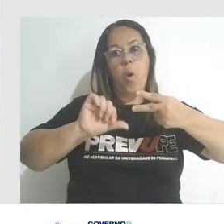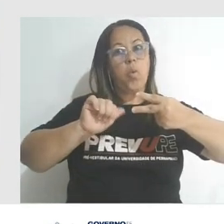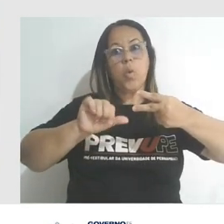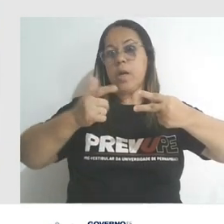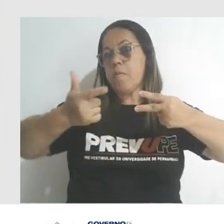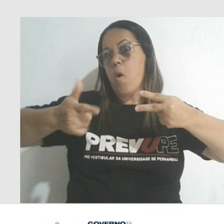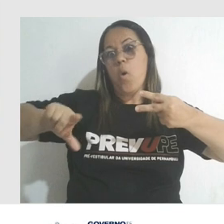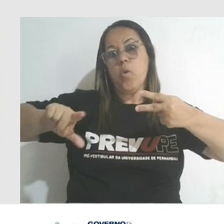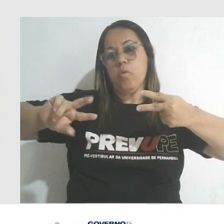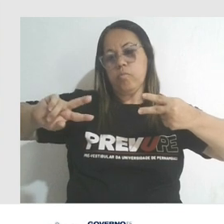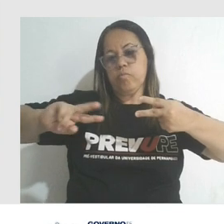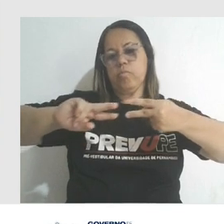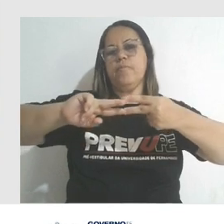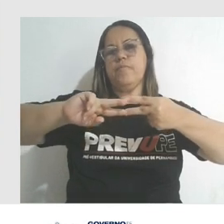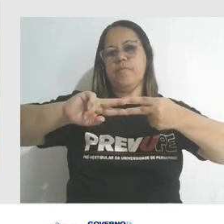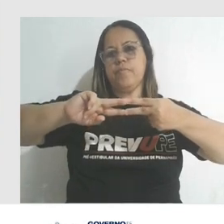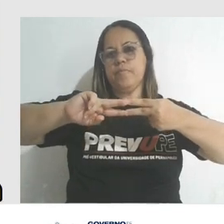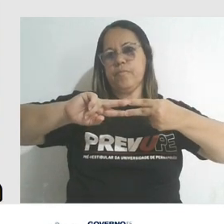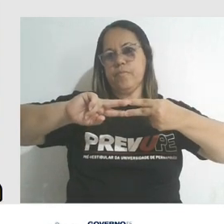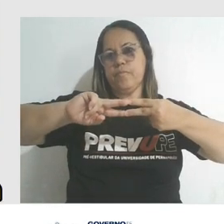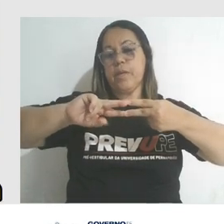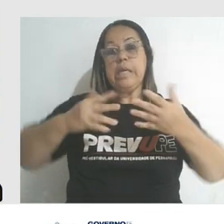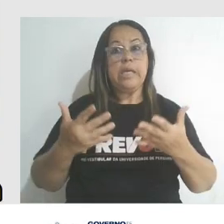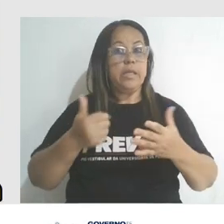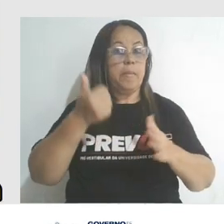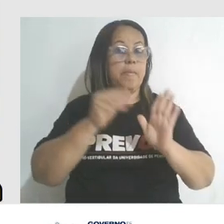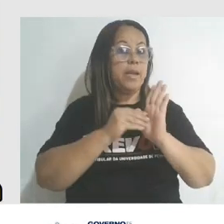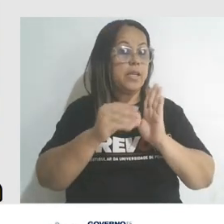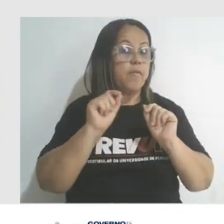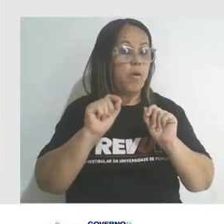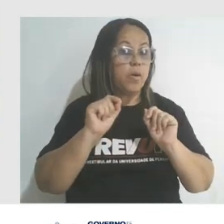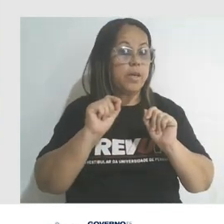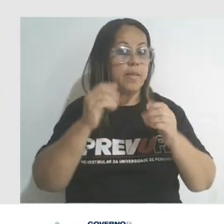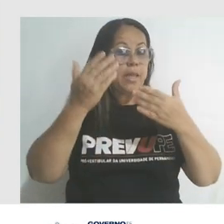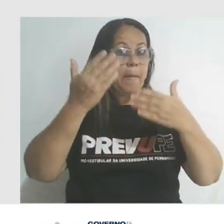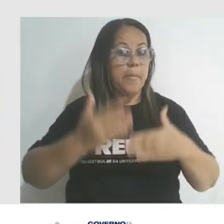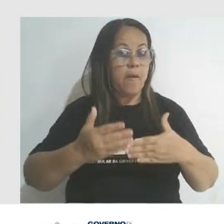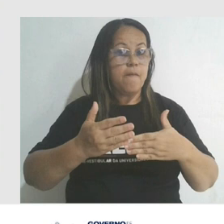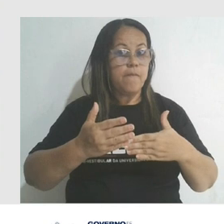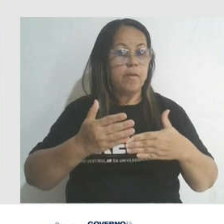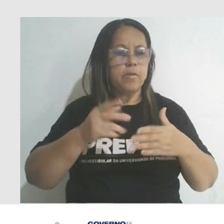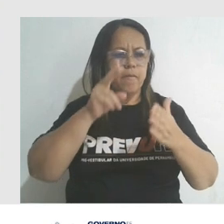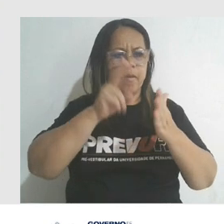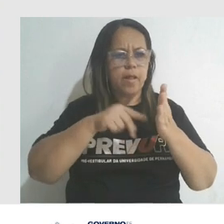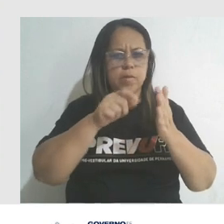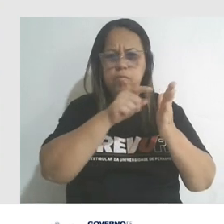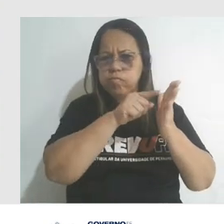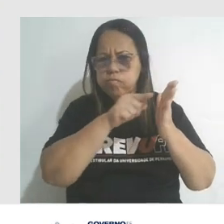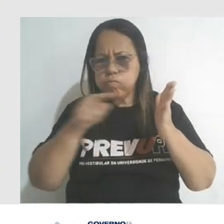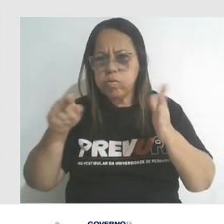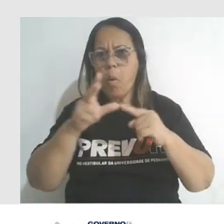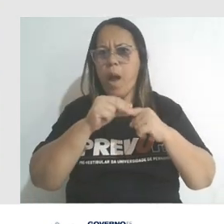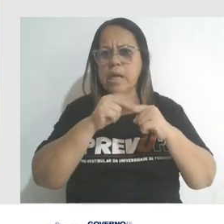por outro pedaço de DNA. Então, pessoal, a primeira dica que dei a vocês foi grifarem a prova, né? As questões. Então,